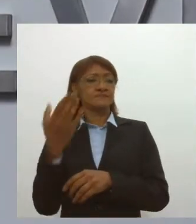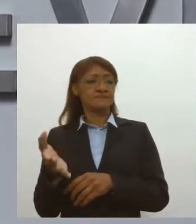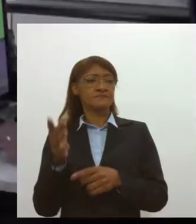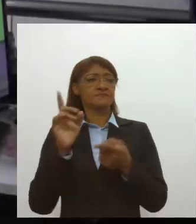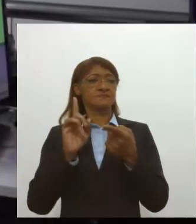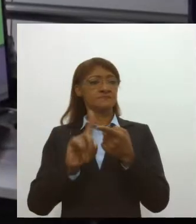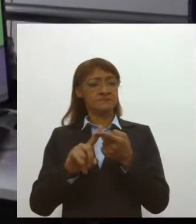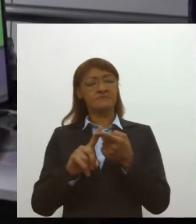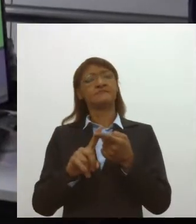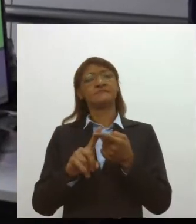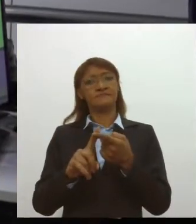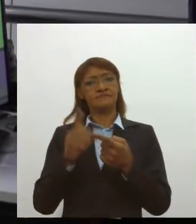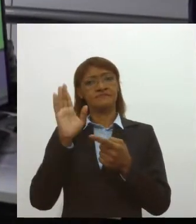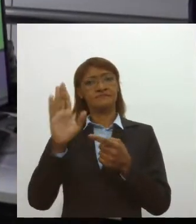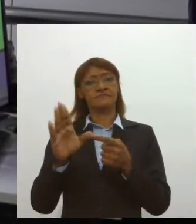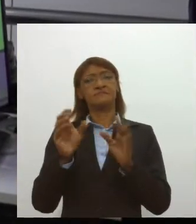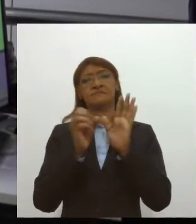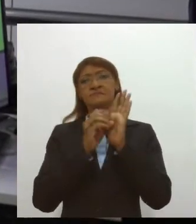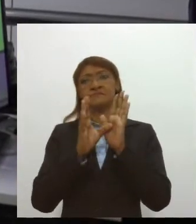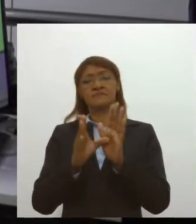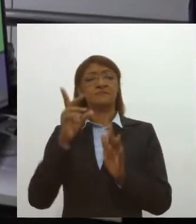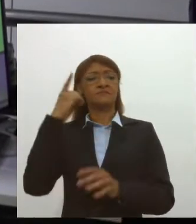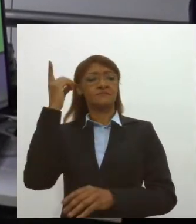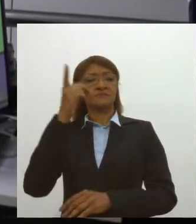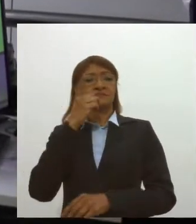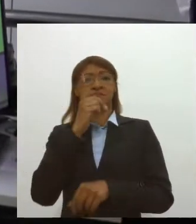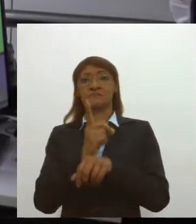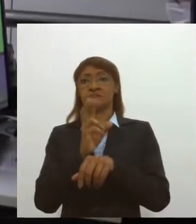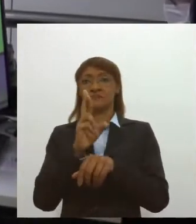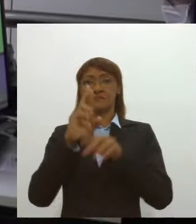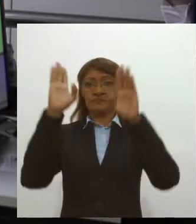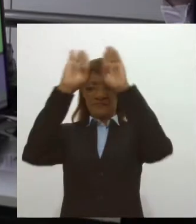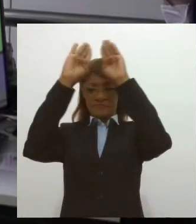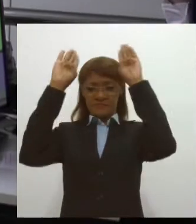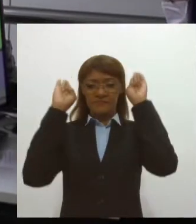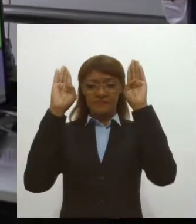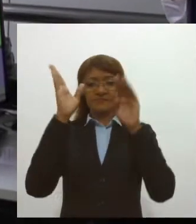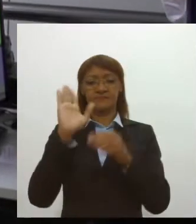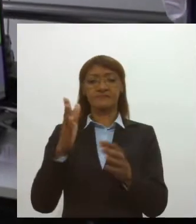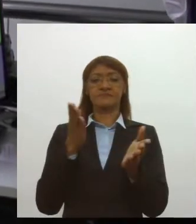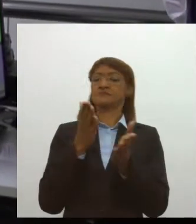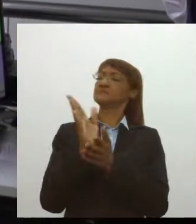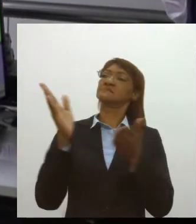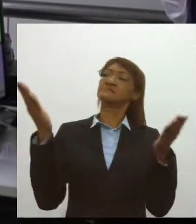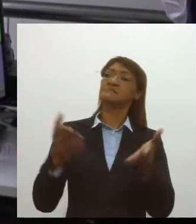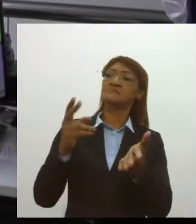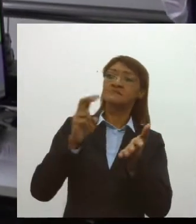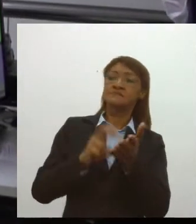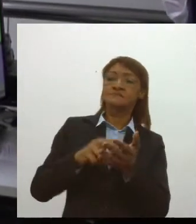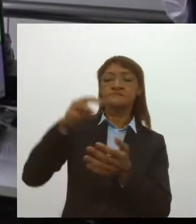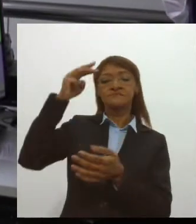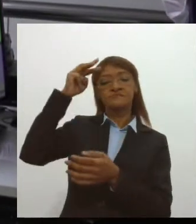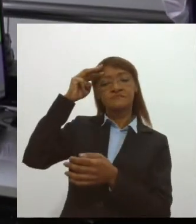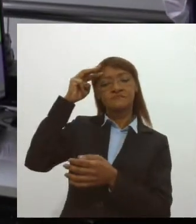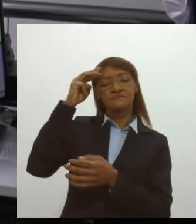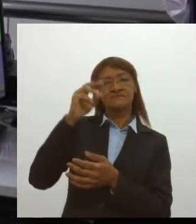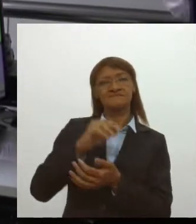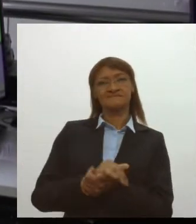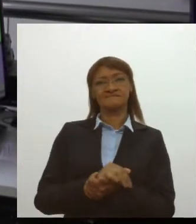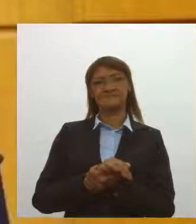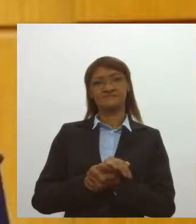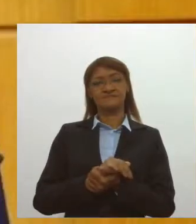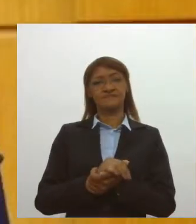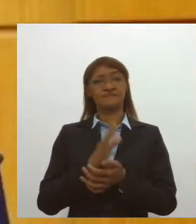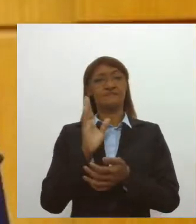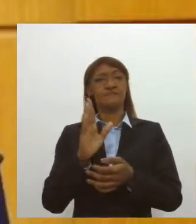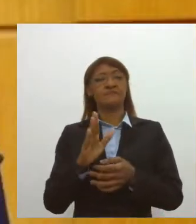foi solicitado na indicação de autoria do deputado Dr. Samuel, aprovada nesta manhã de terça-feira. Já o deputado Rodrigo